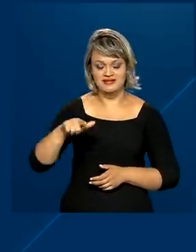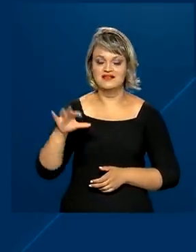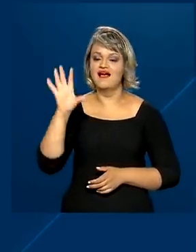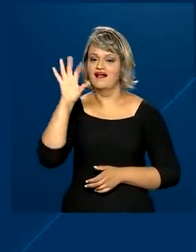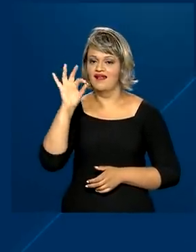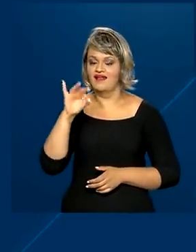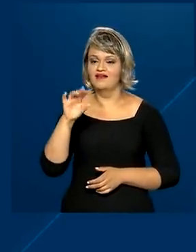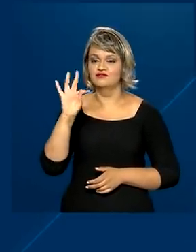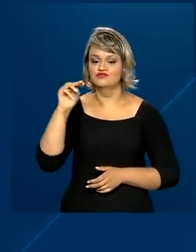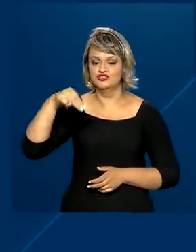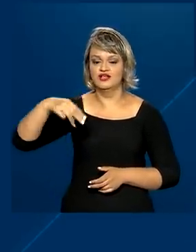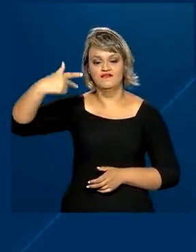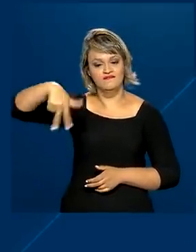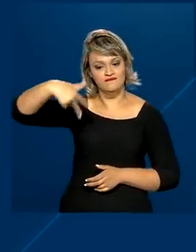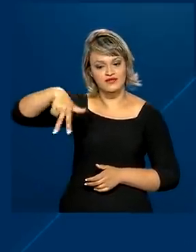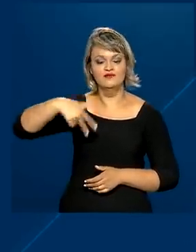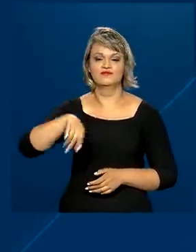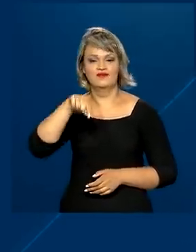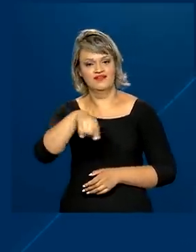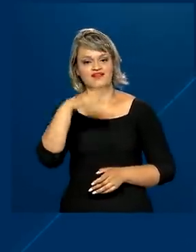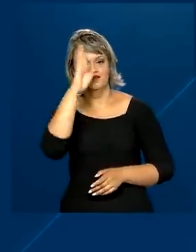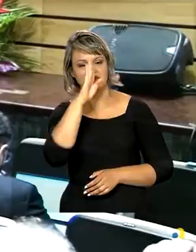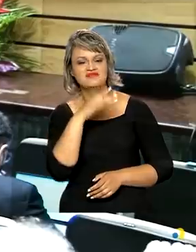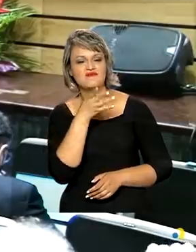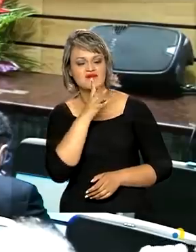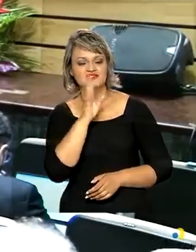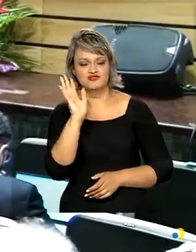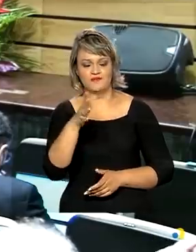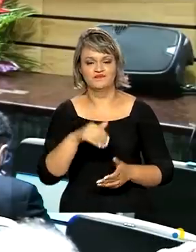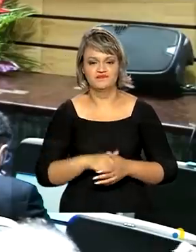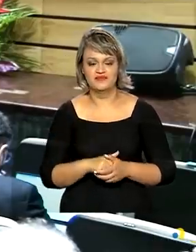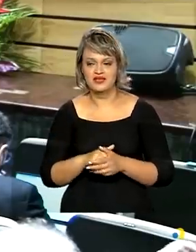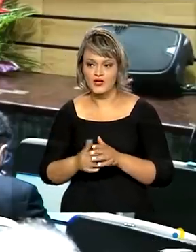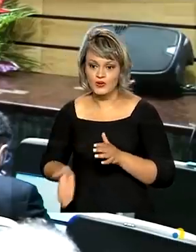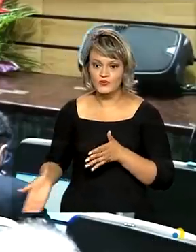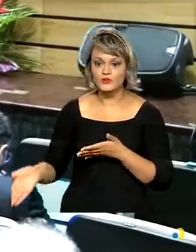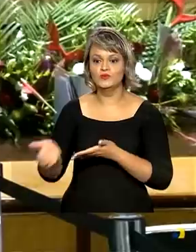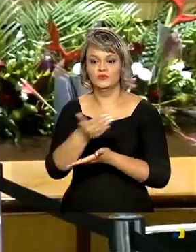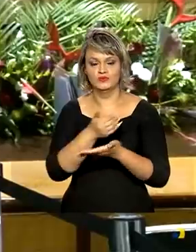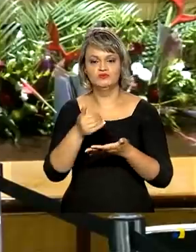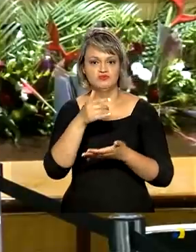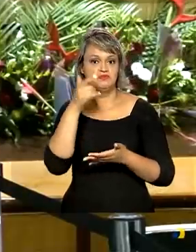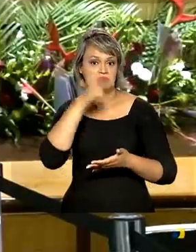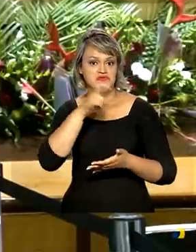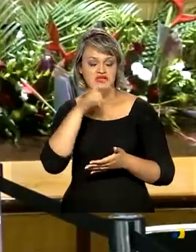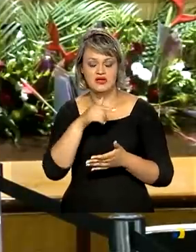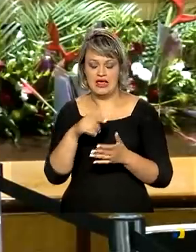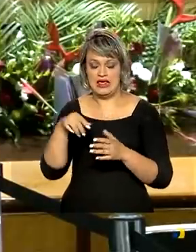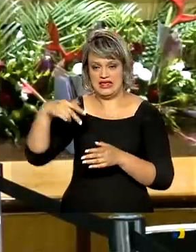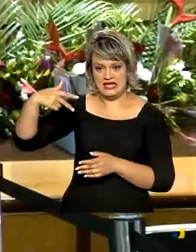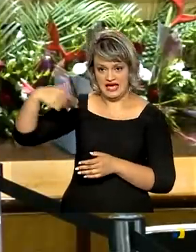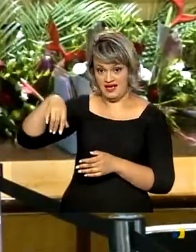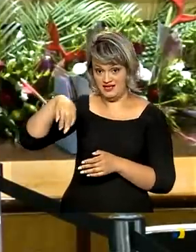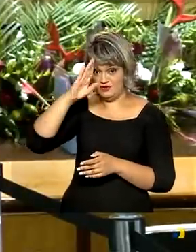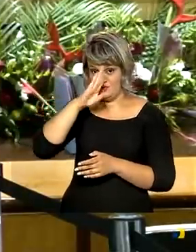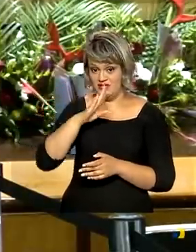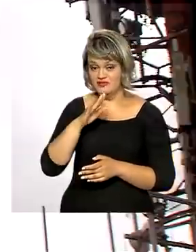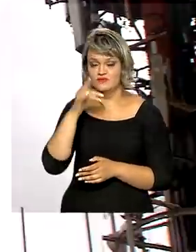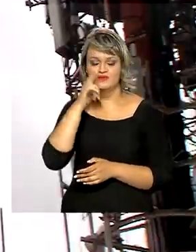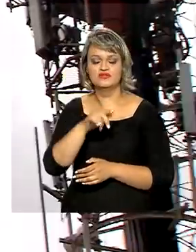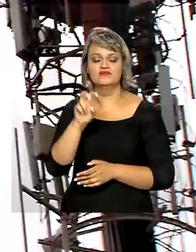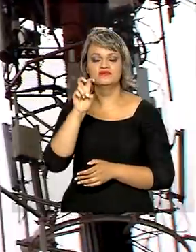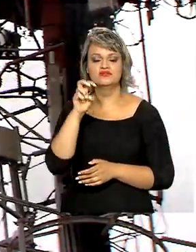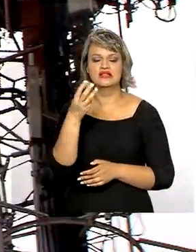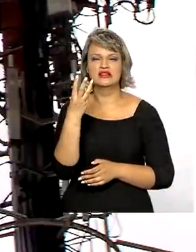Claro, Tim e Vivo, operadoras já conhecidas no Brasil, arremataram faixas importantes como a de 3,5 GHz,